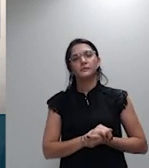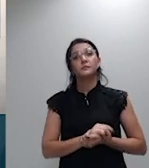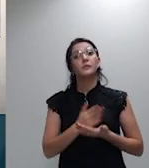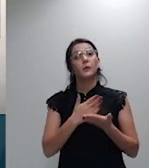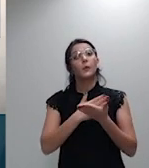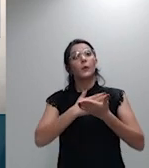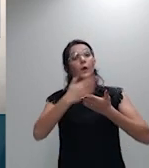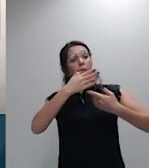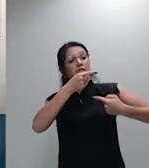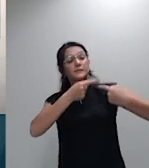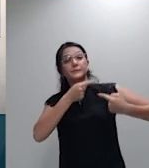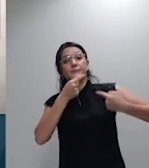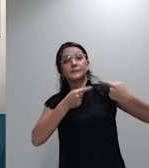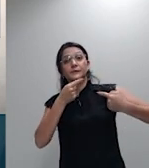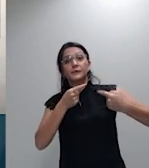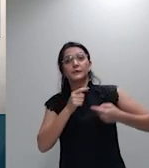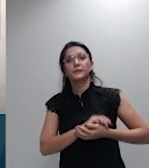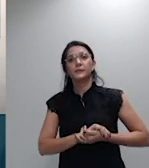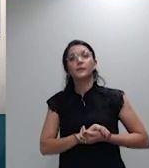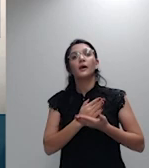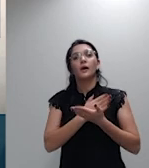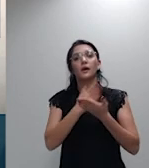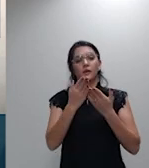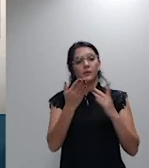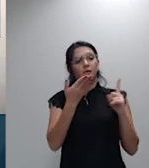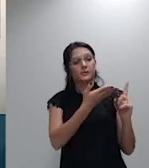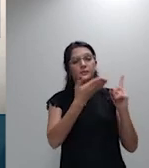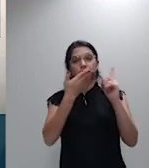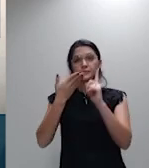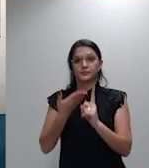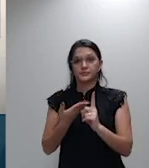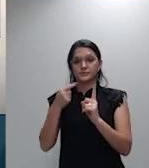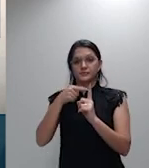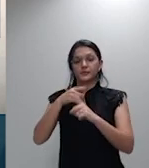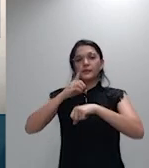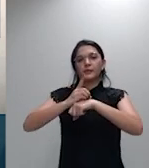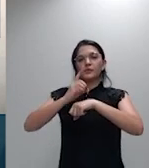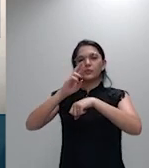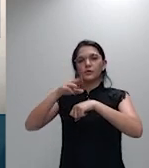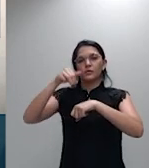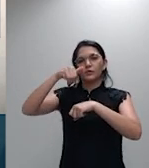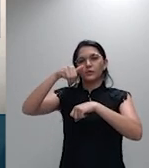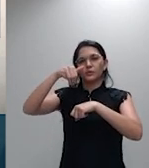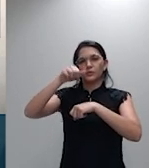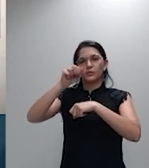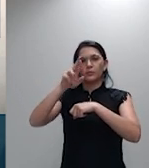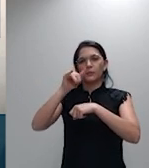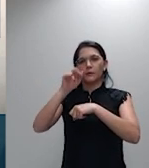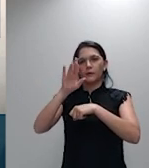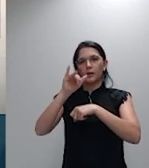Eu passo a palavra ao doutor Maurício Veloso Queiroz, pelo Banco do Brasil.